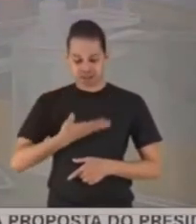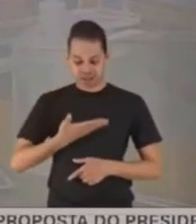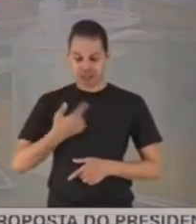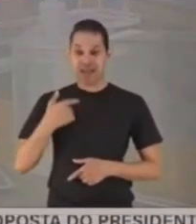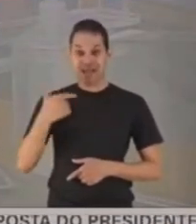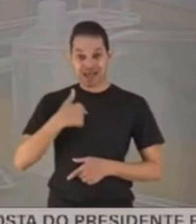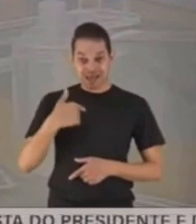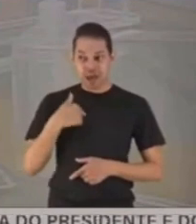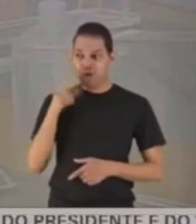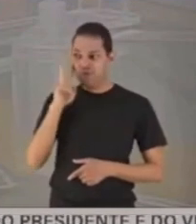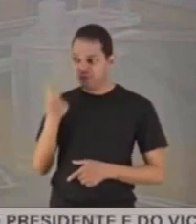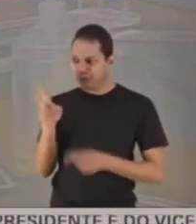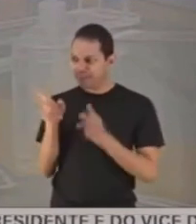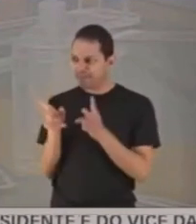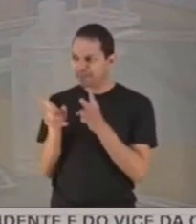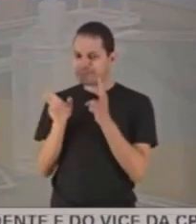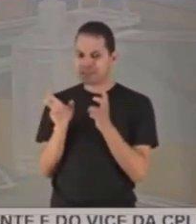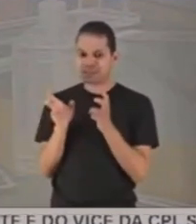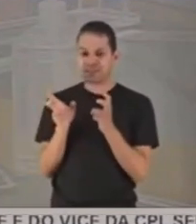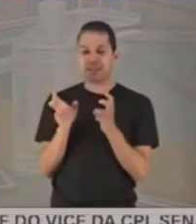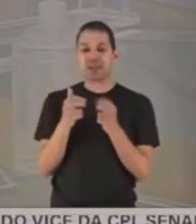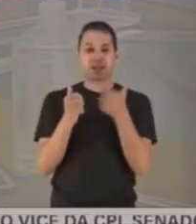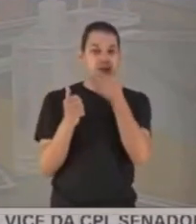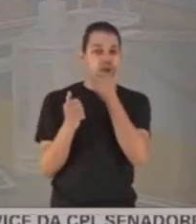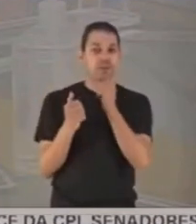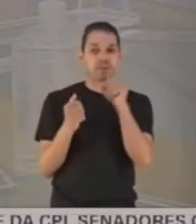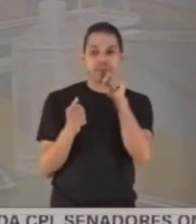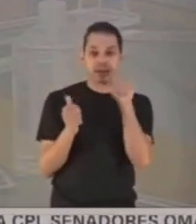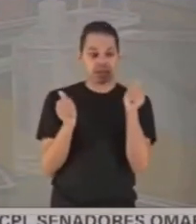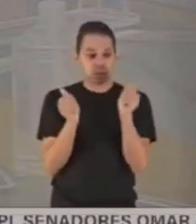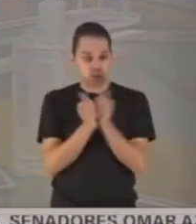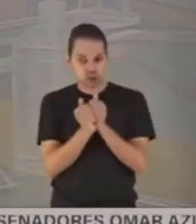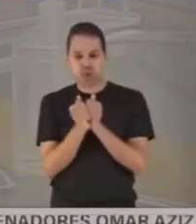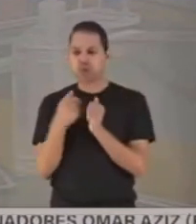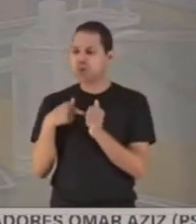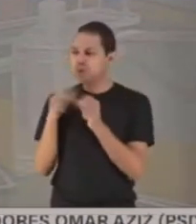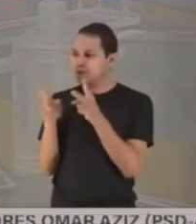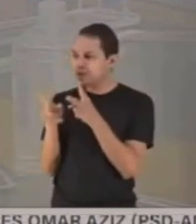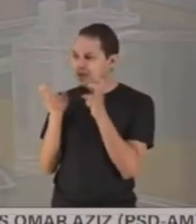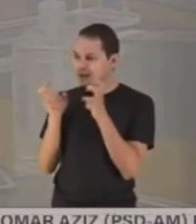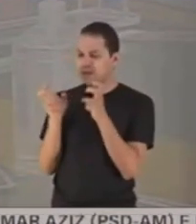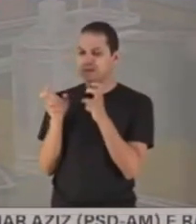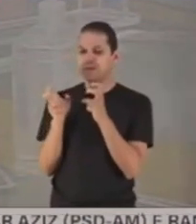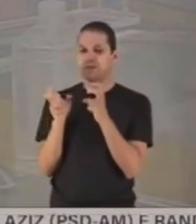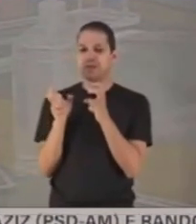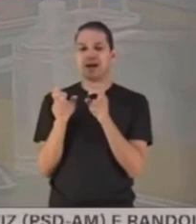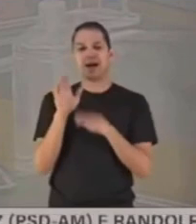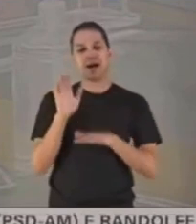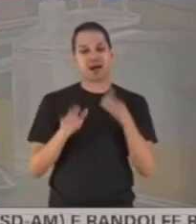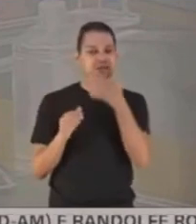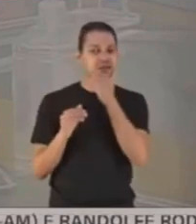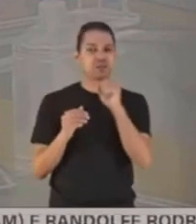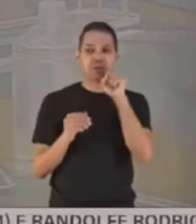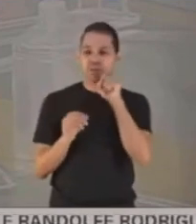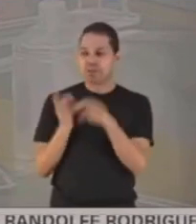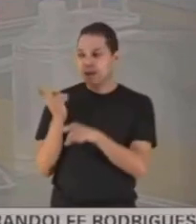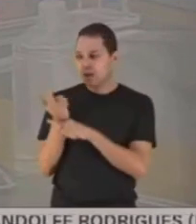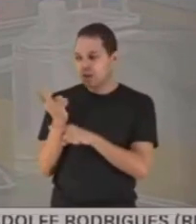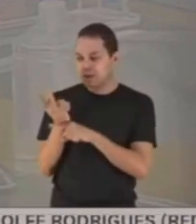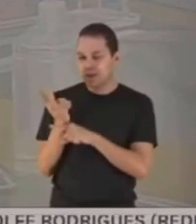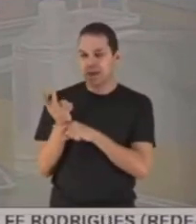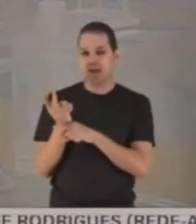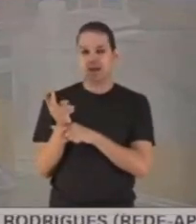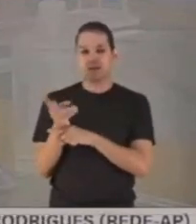fui eu que estava lá, né, estava acompanhando meu pai, e ela estava no mesmo hospital que meu pai, então, de vez em quando eu ia olhar ela, de vez em quando eu ia olhar ele,